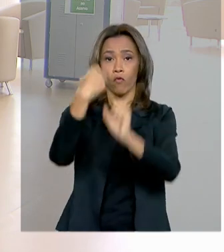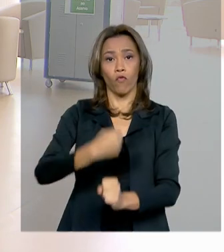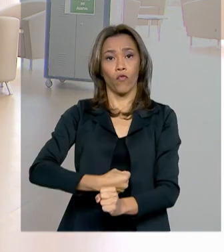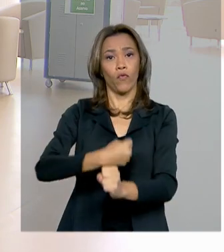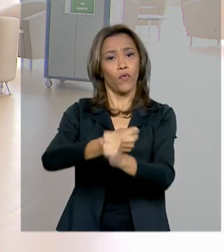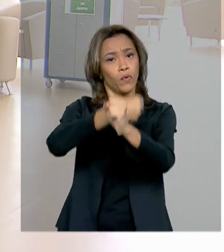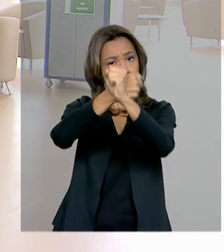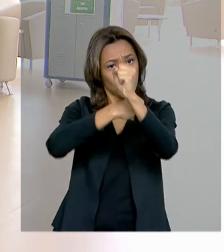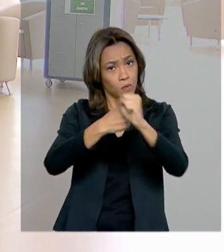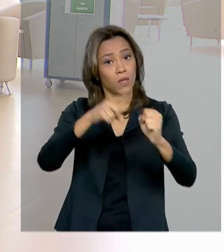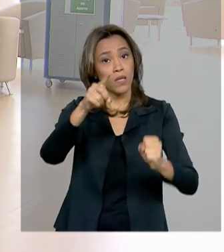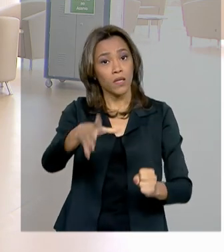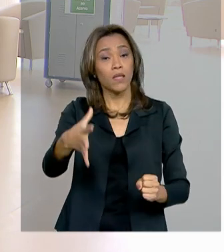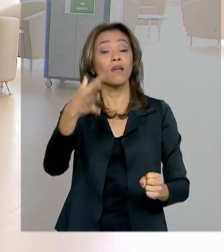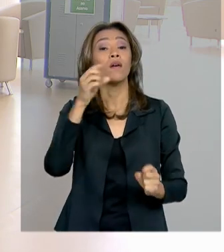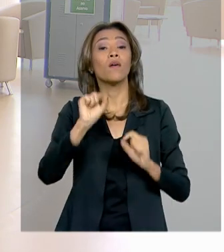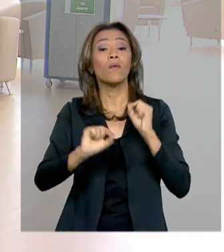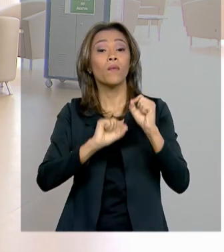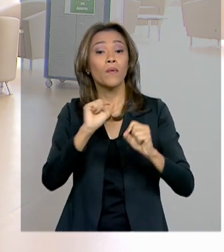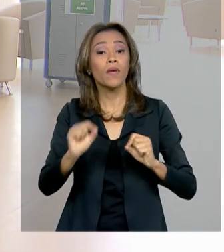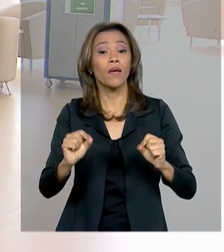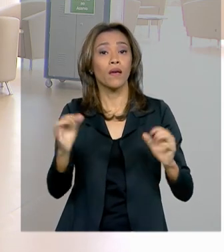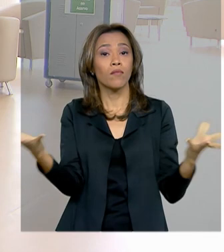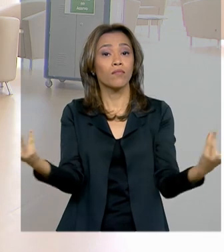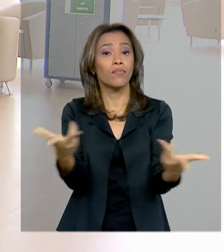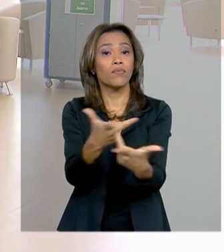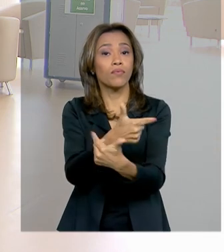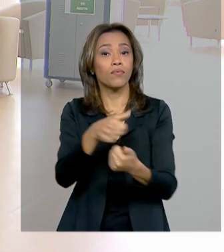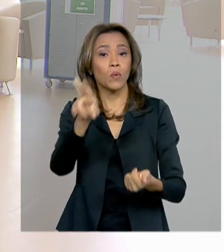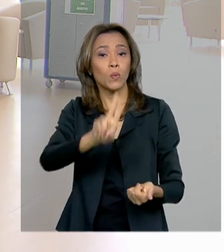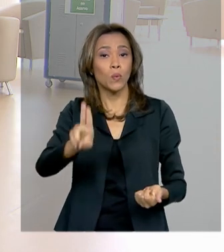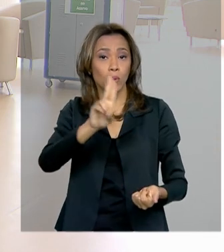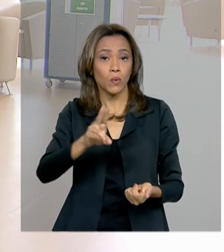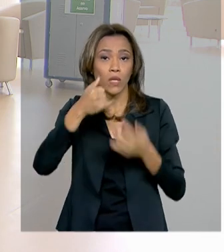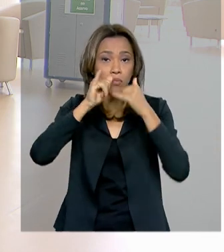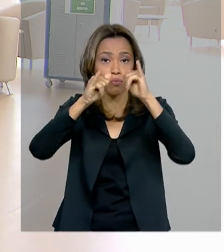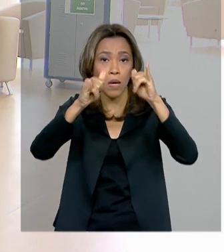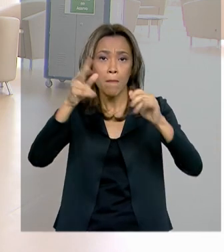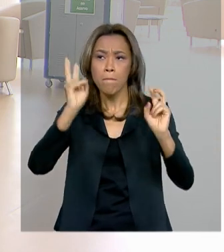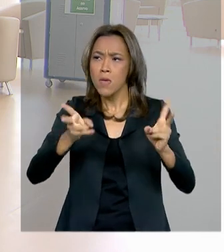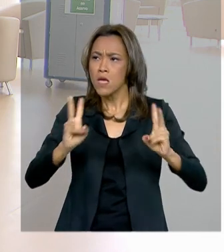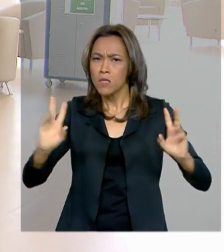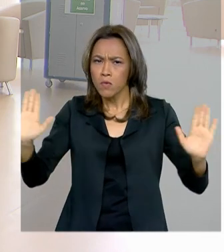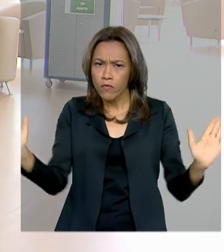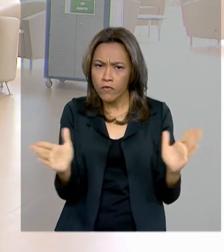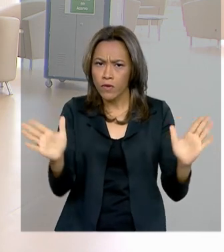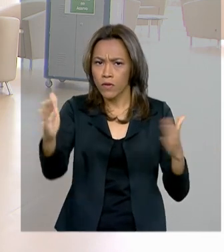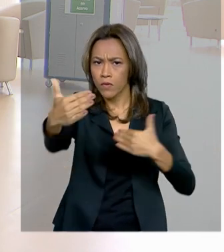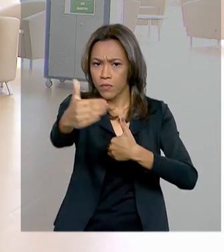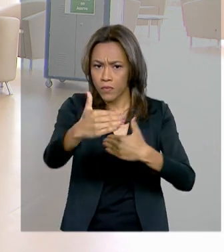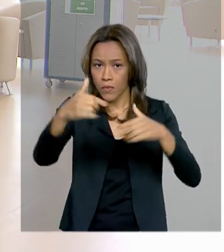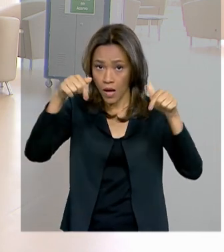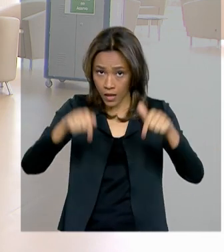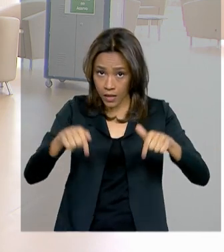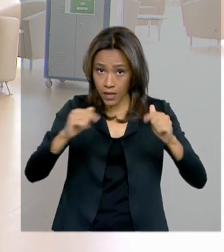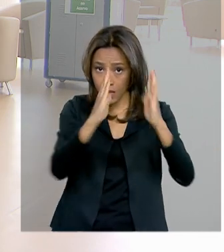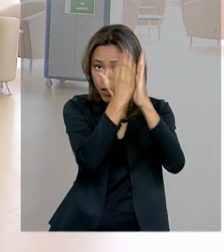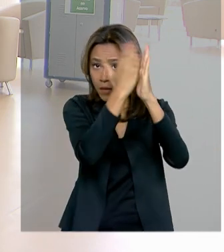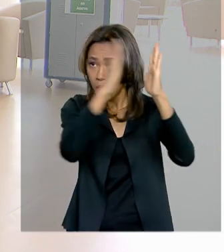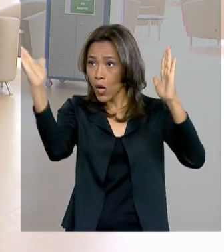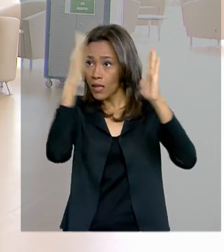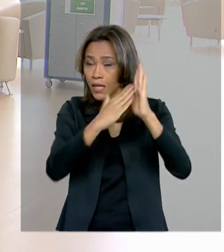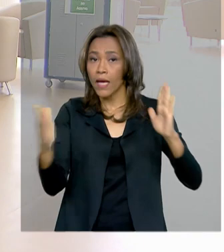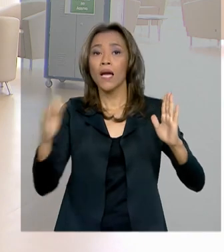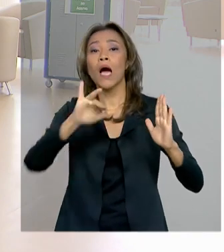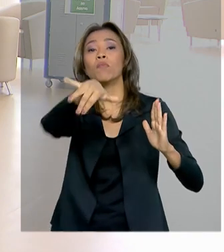maneira que funcione energeticamente eficiente. Os espaços, mesmo fechados, como aqui na biblioteca, aproveitam a